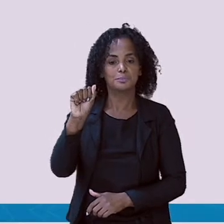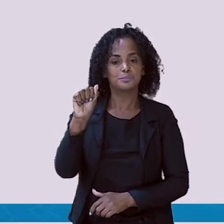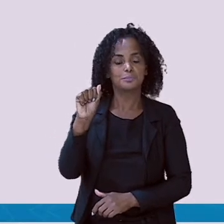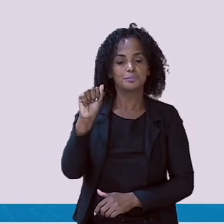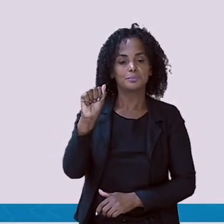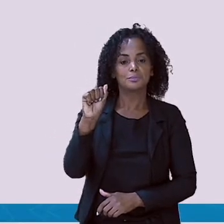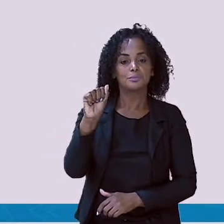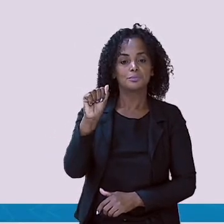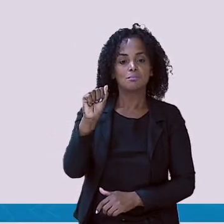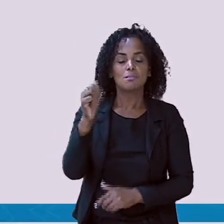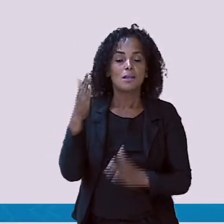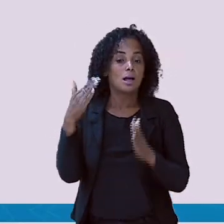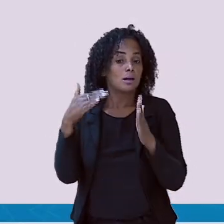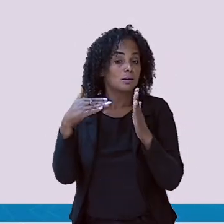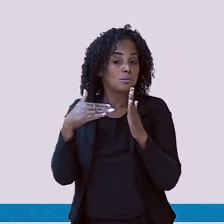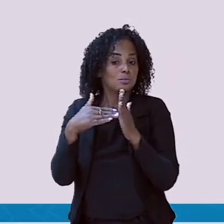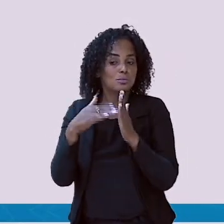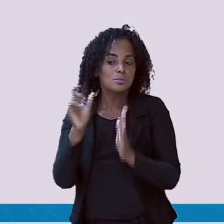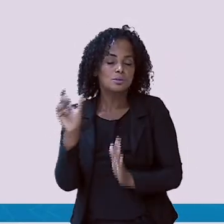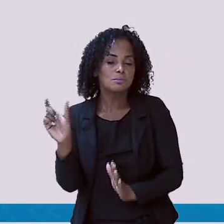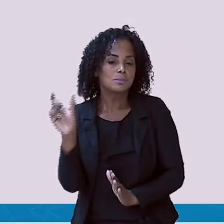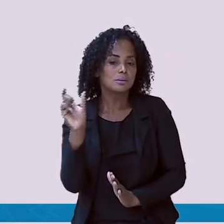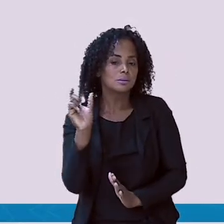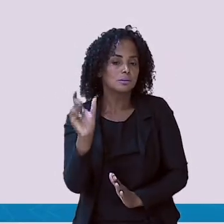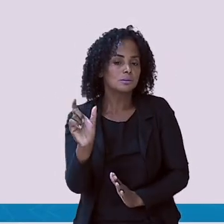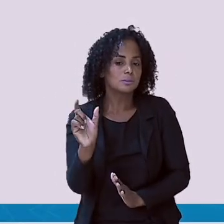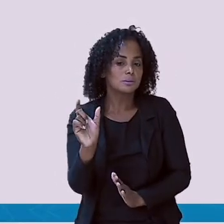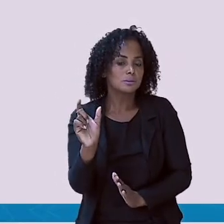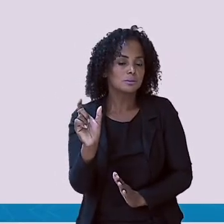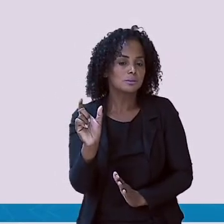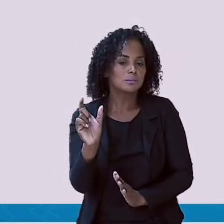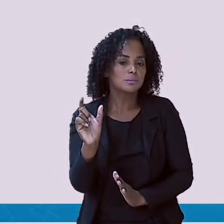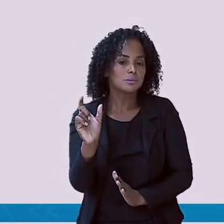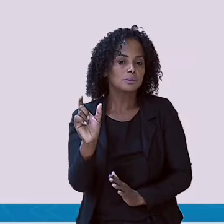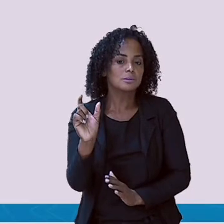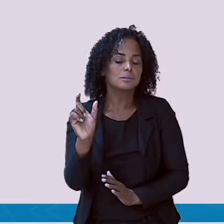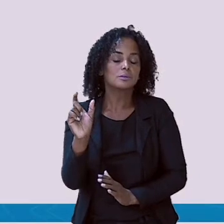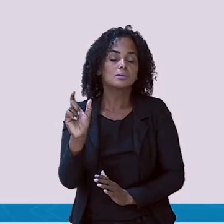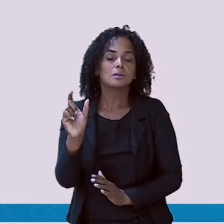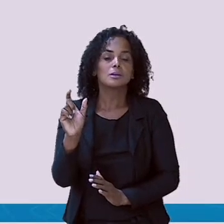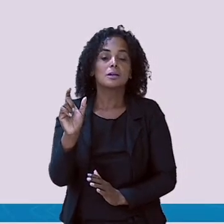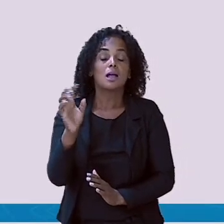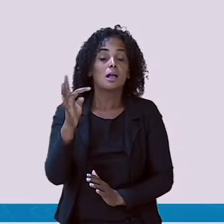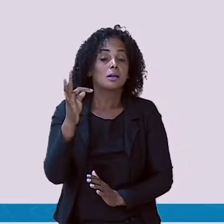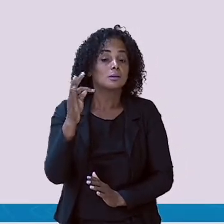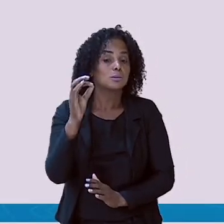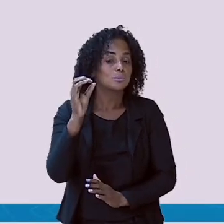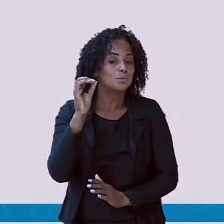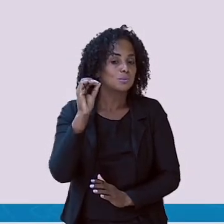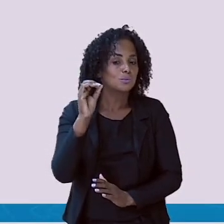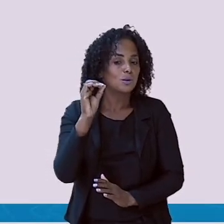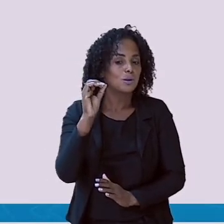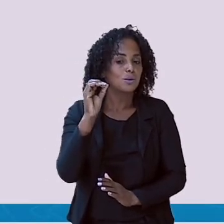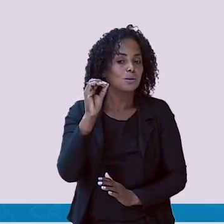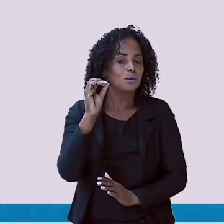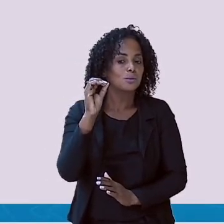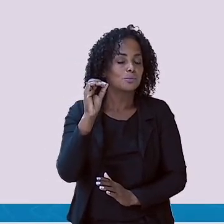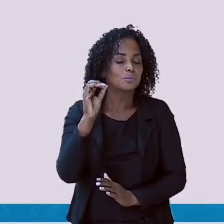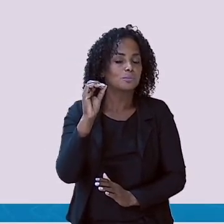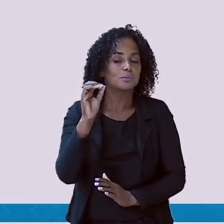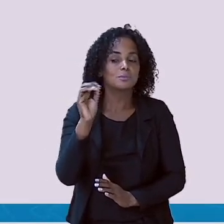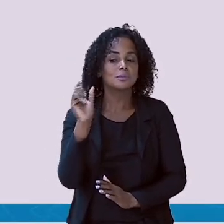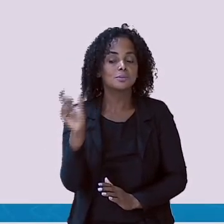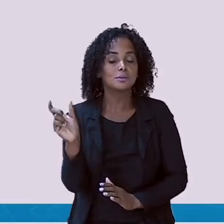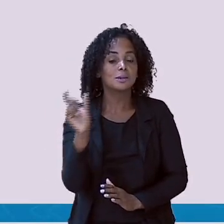E a última sílaba, a segunda sílaba, a sílaba tó, descobrimos. Está